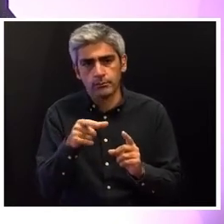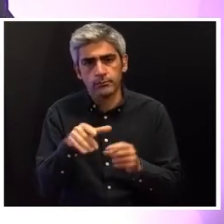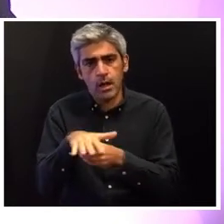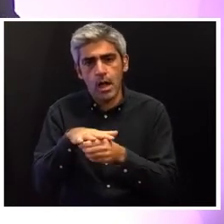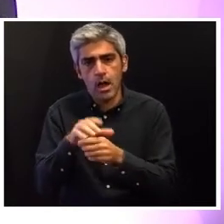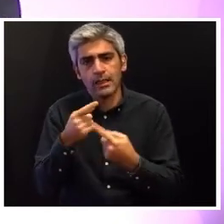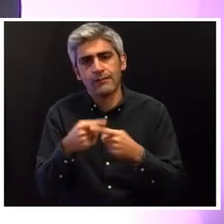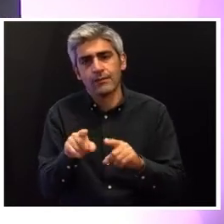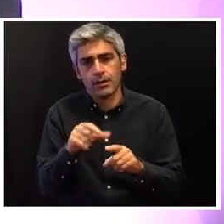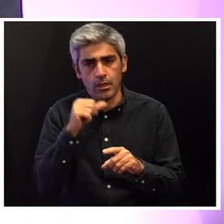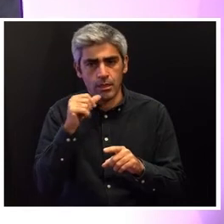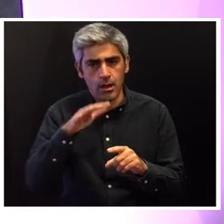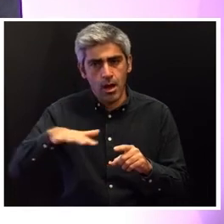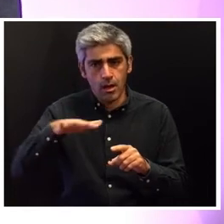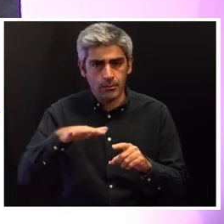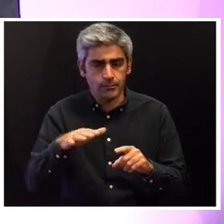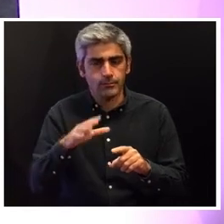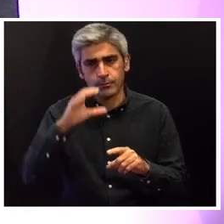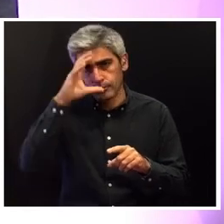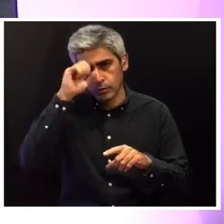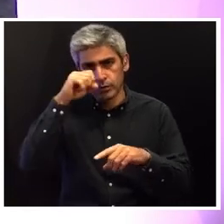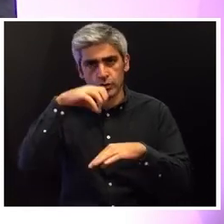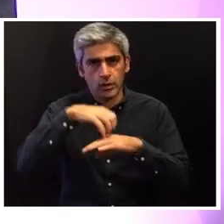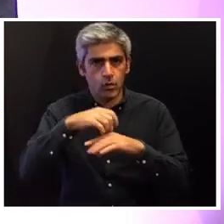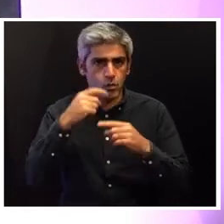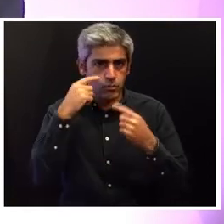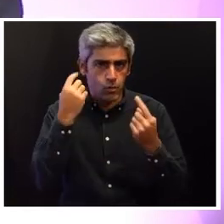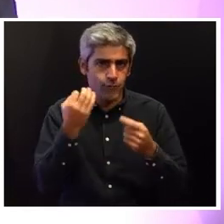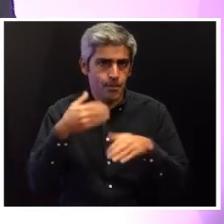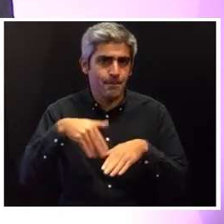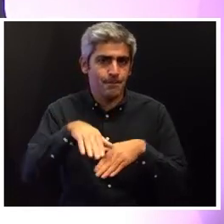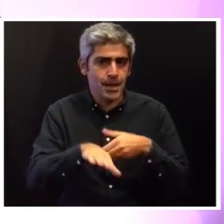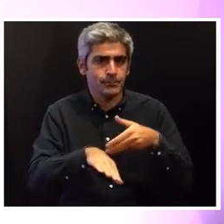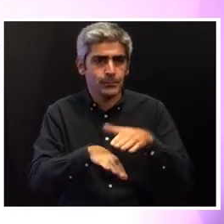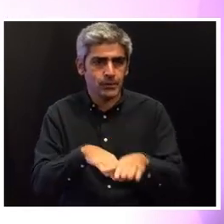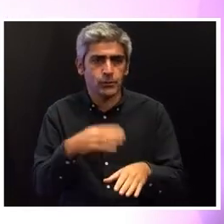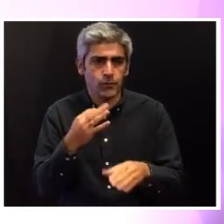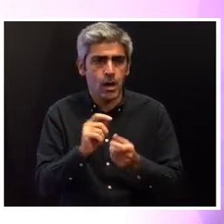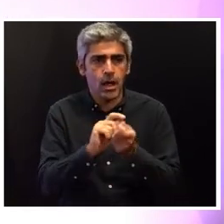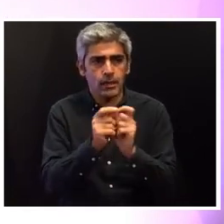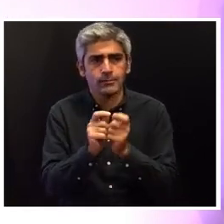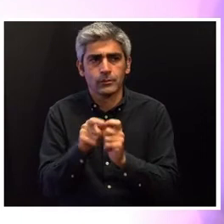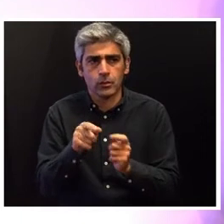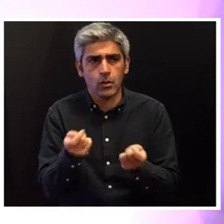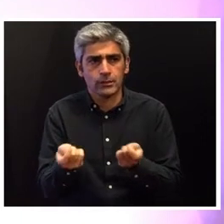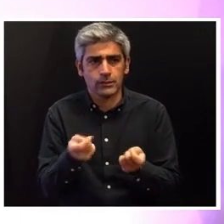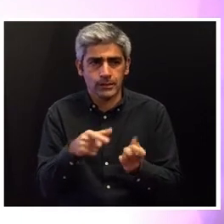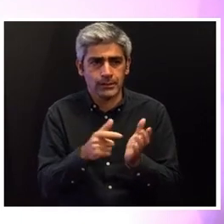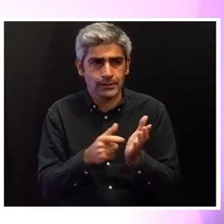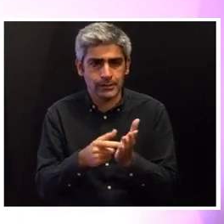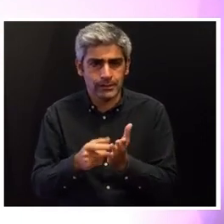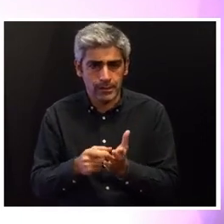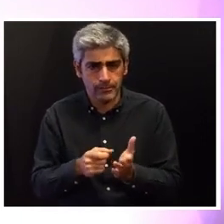diferente. O Ministério Público deu passos na adaptação da sua organização a esta necessidade